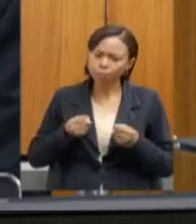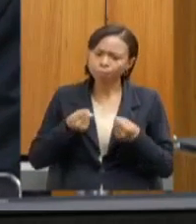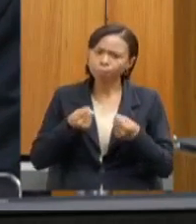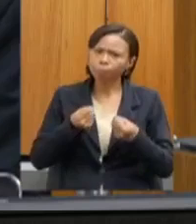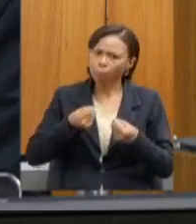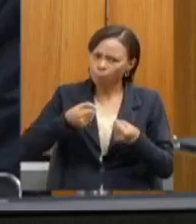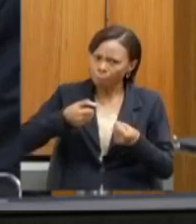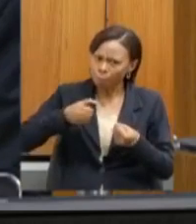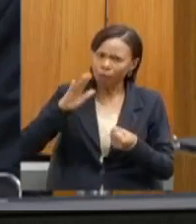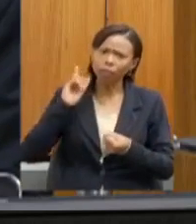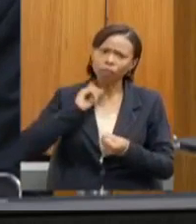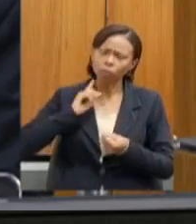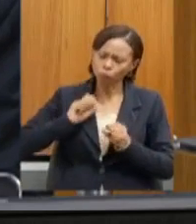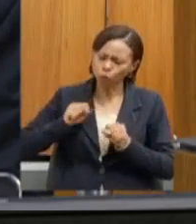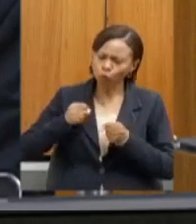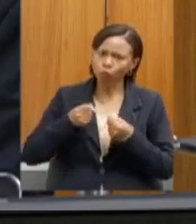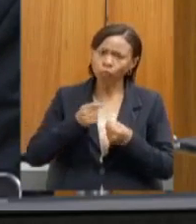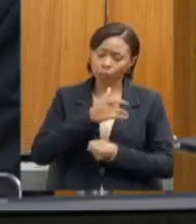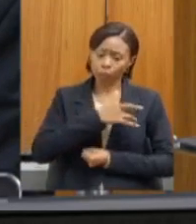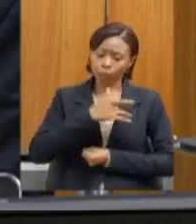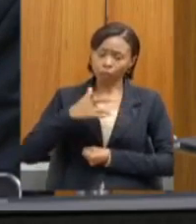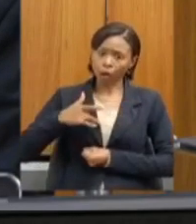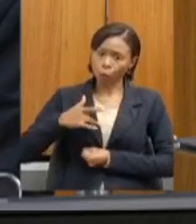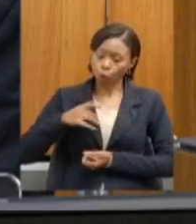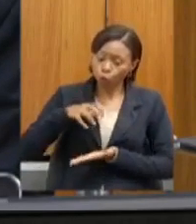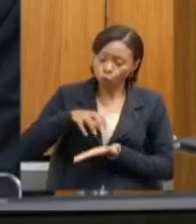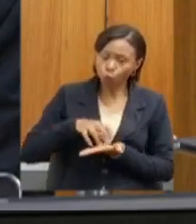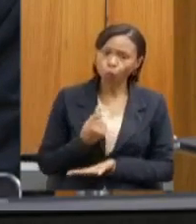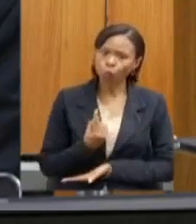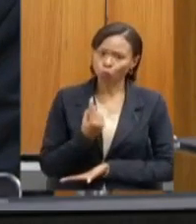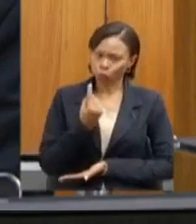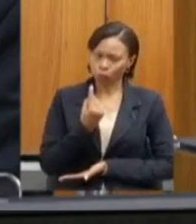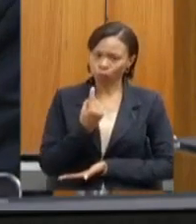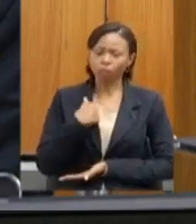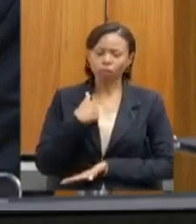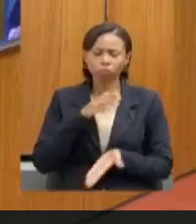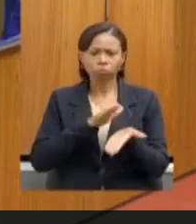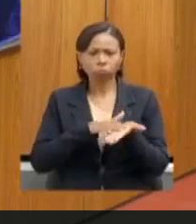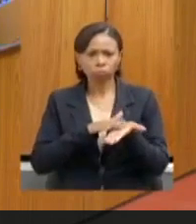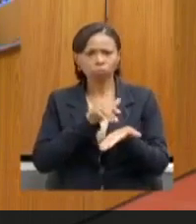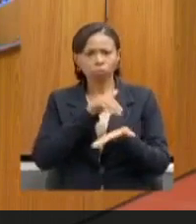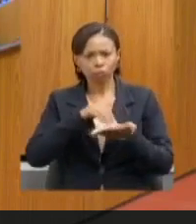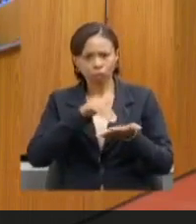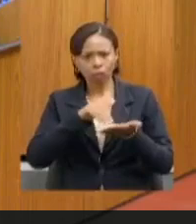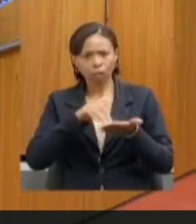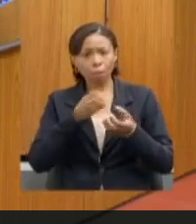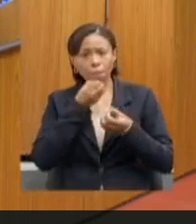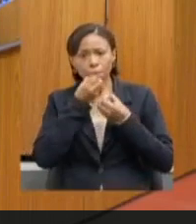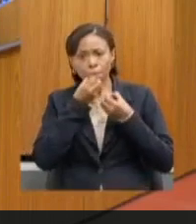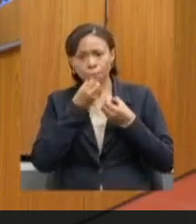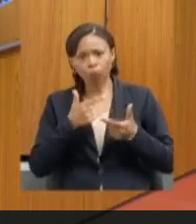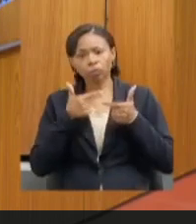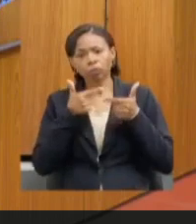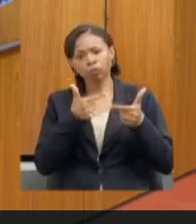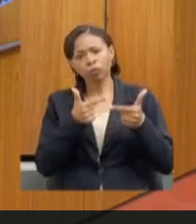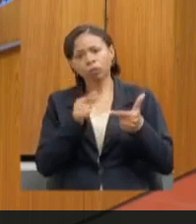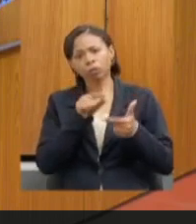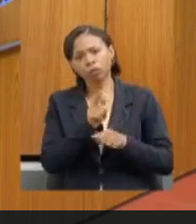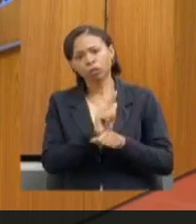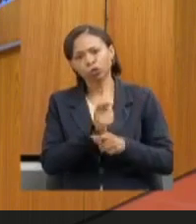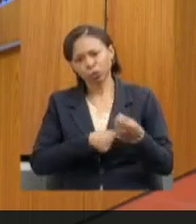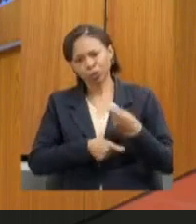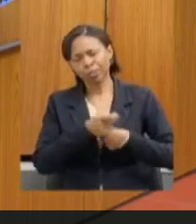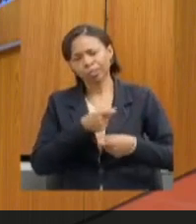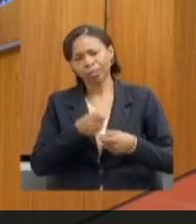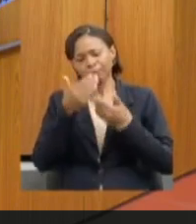por uma saúde única, eu parabenizo a senhora e desejo muito boa sorte na condução da sua gestão. Muito